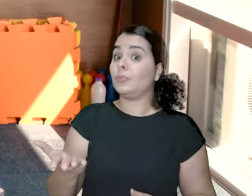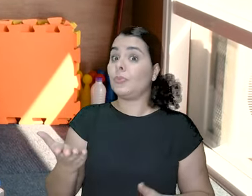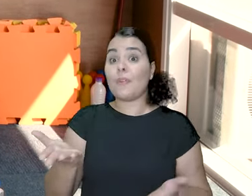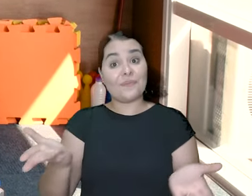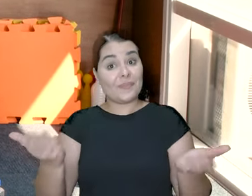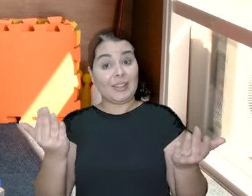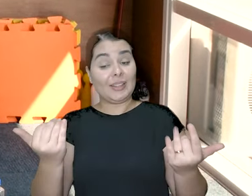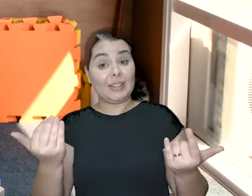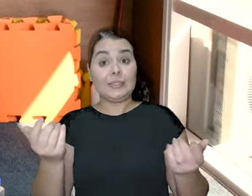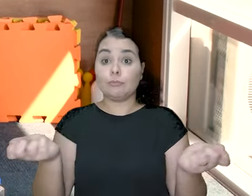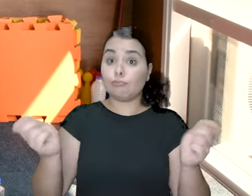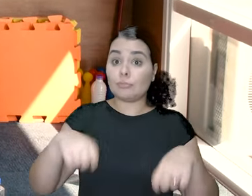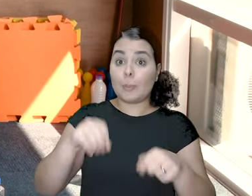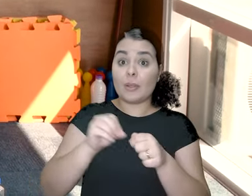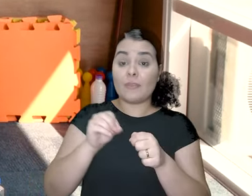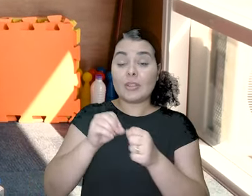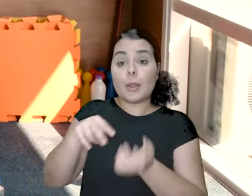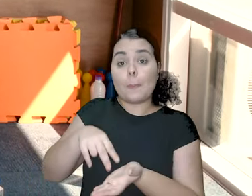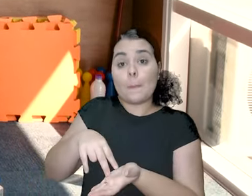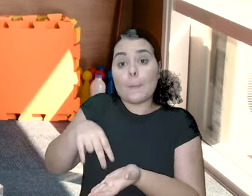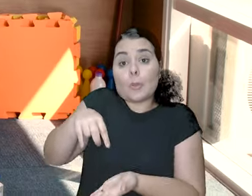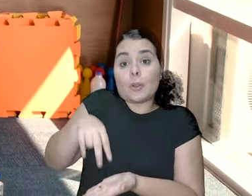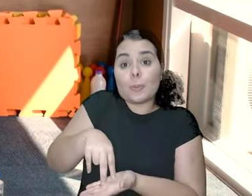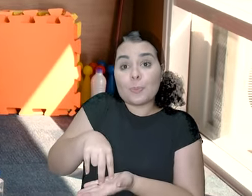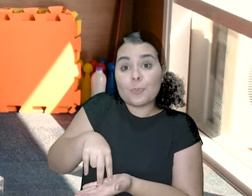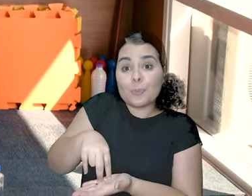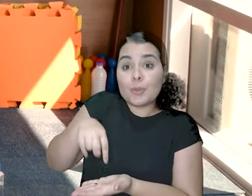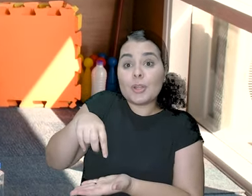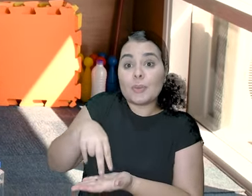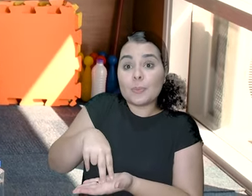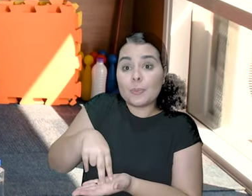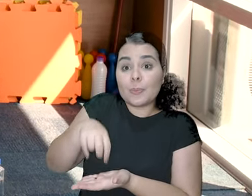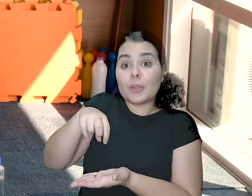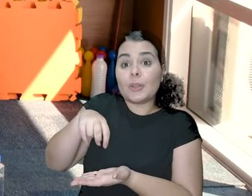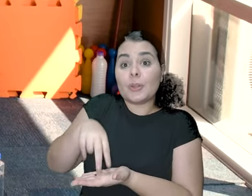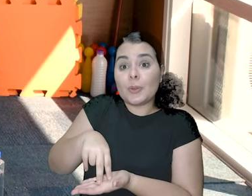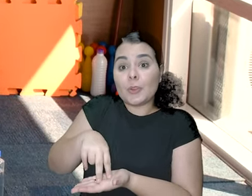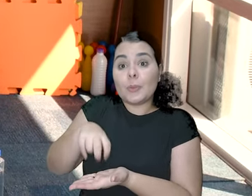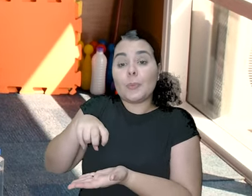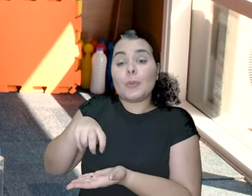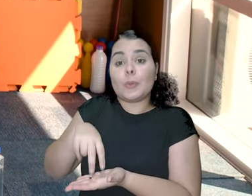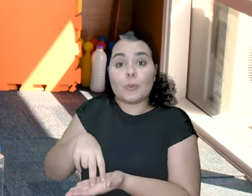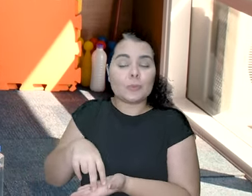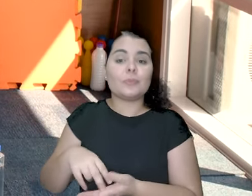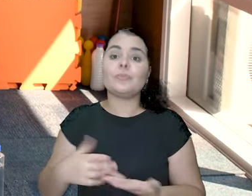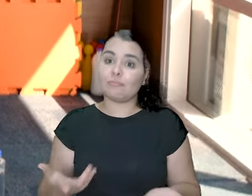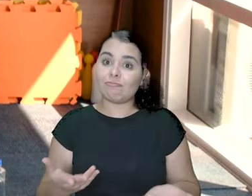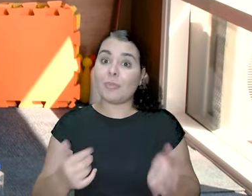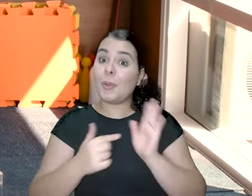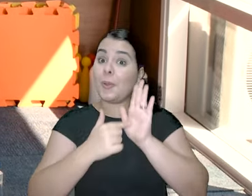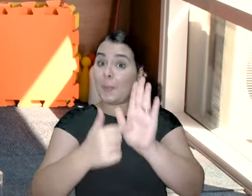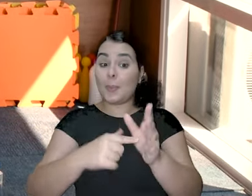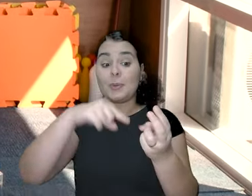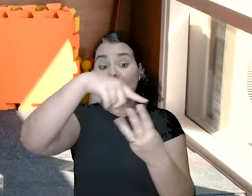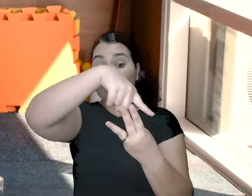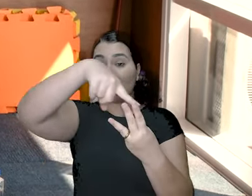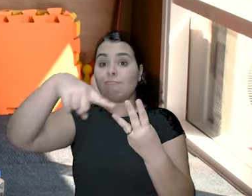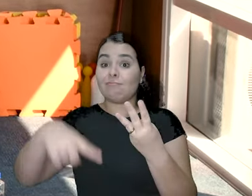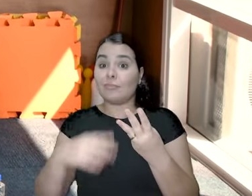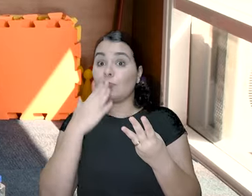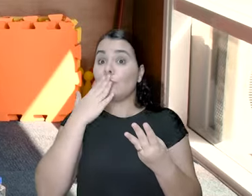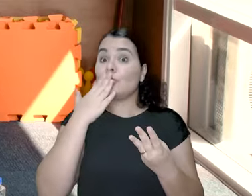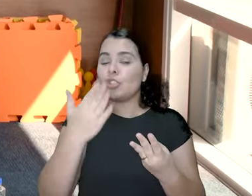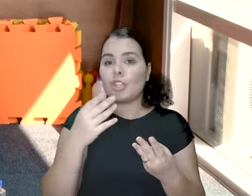fácil? Que delícia! Então, ó. Um pulinho. Opa! Então, eu passei três